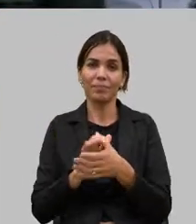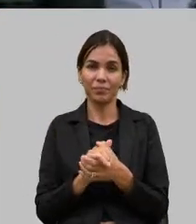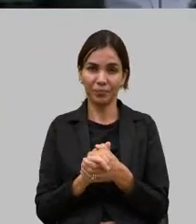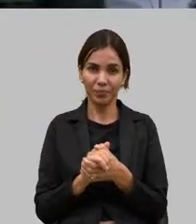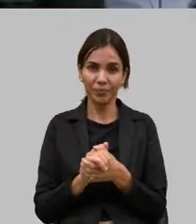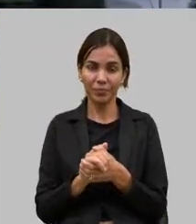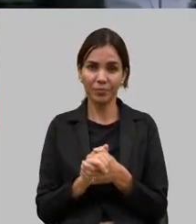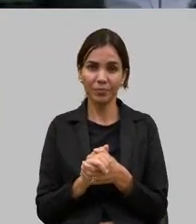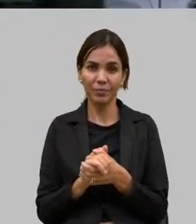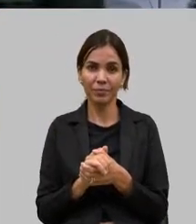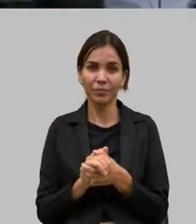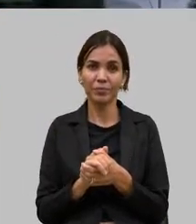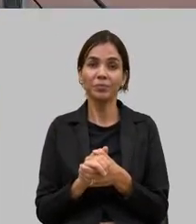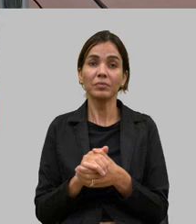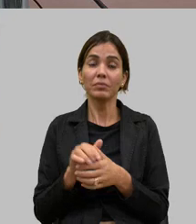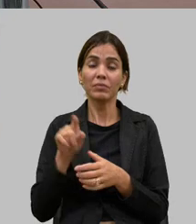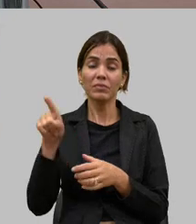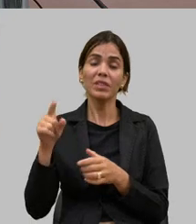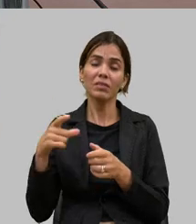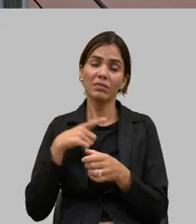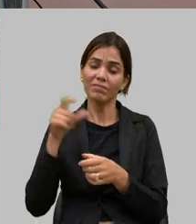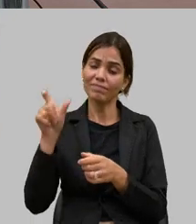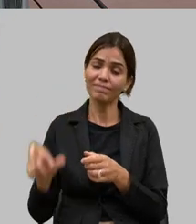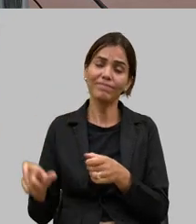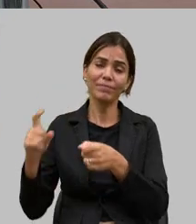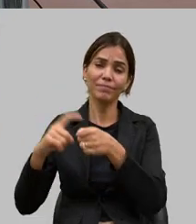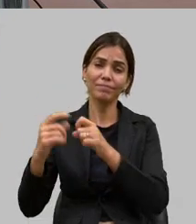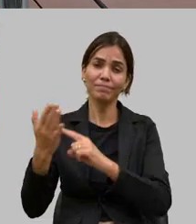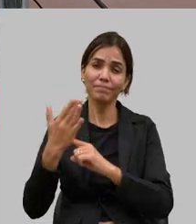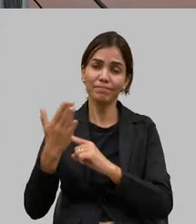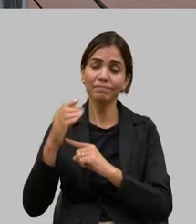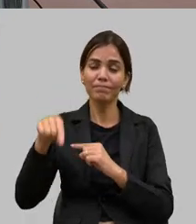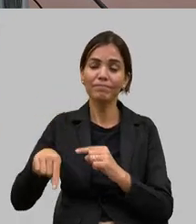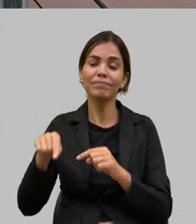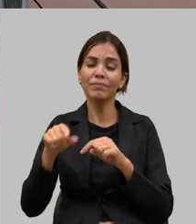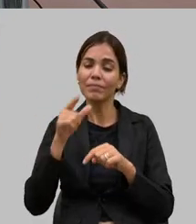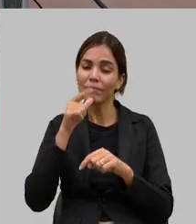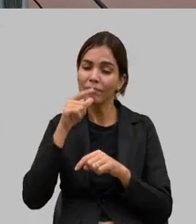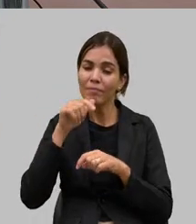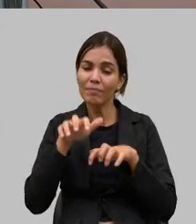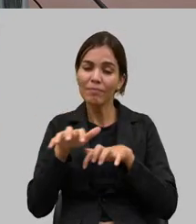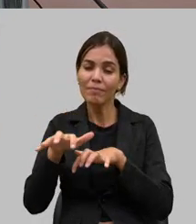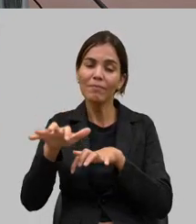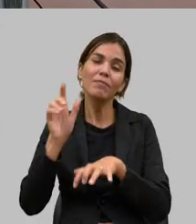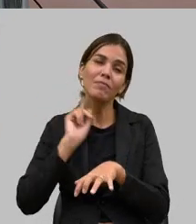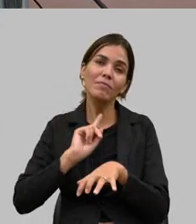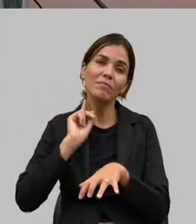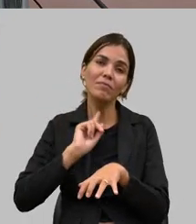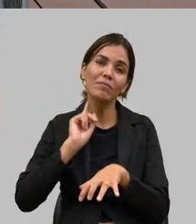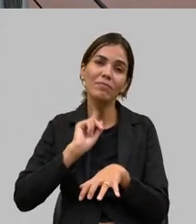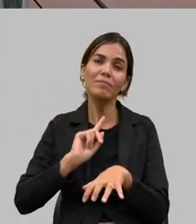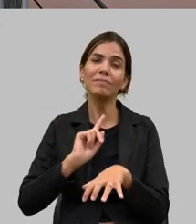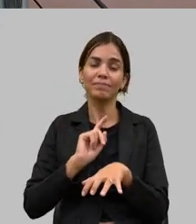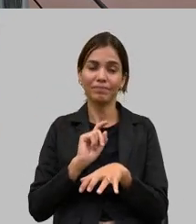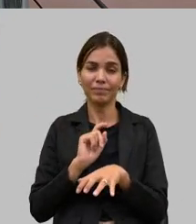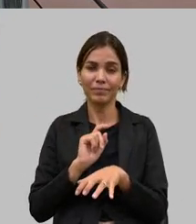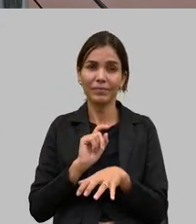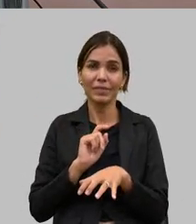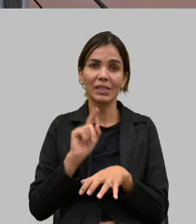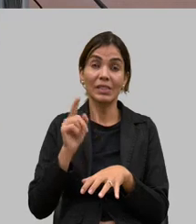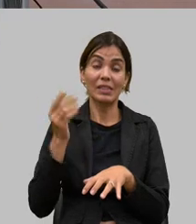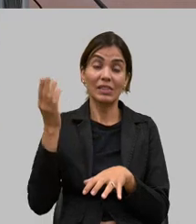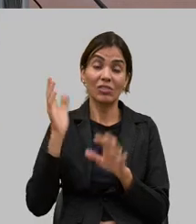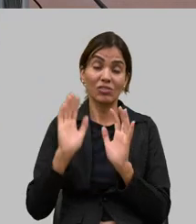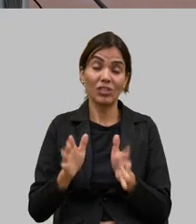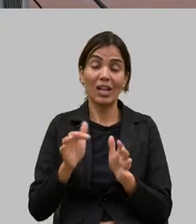da irrigação em Minas Gerais mas Minas precisa destravar nós temos que sair de 5 milhões de toneladas de grãos no noroeste passarmos a produzir lá 10